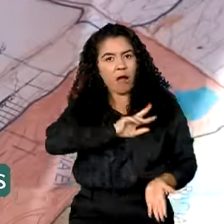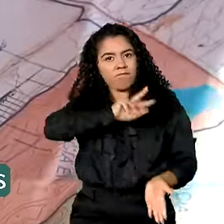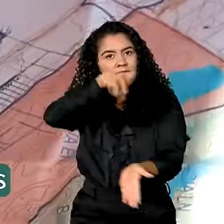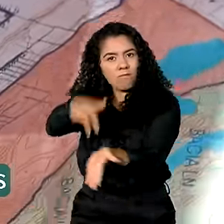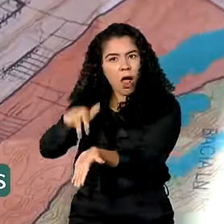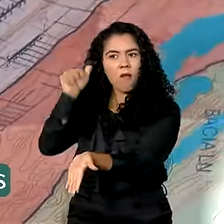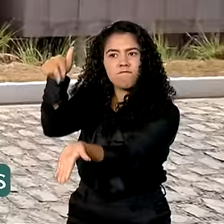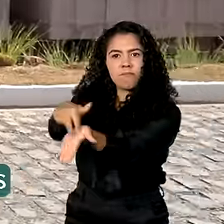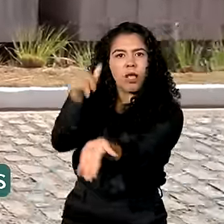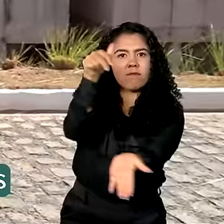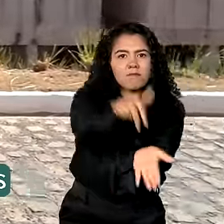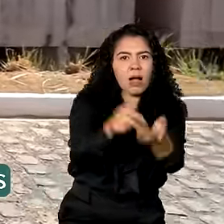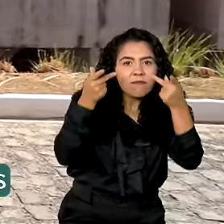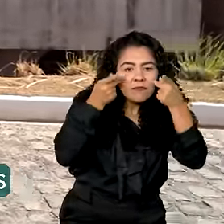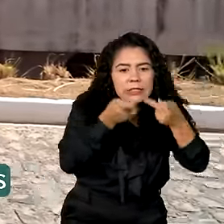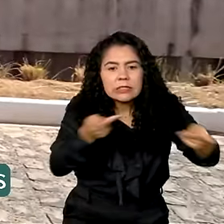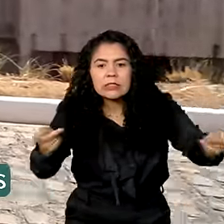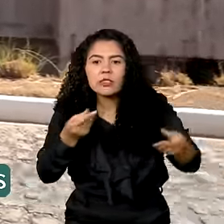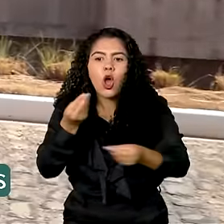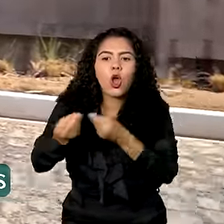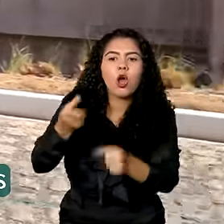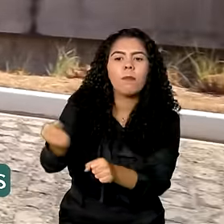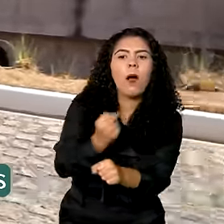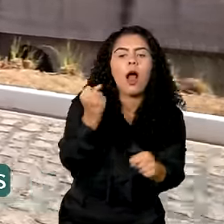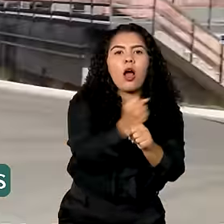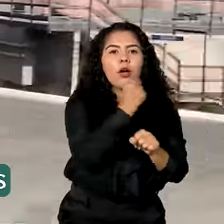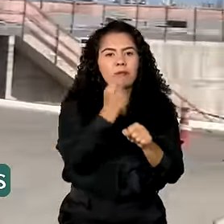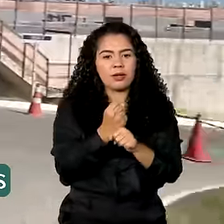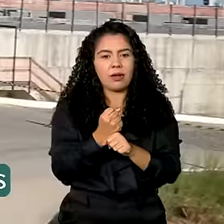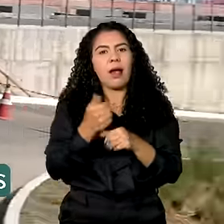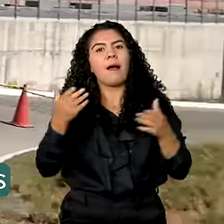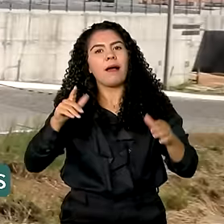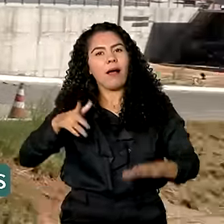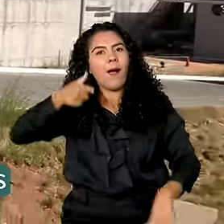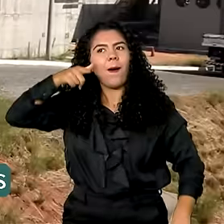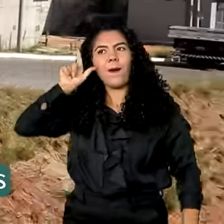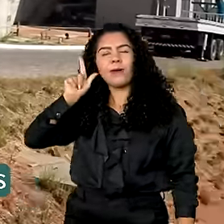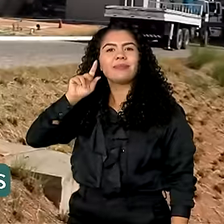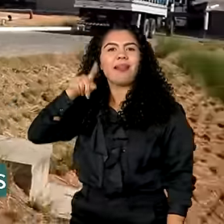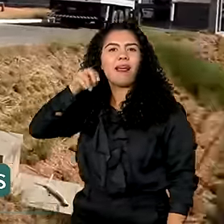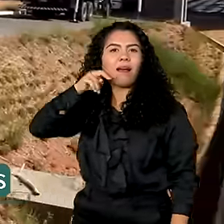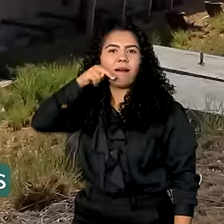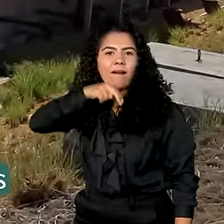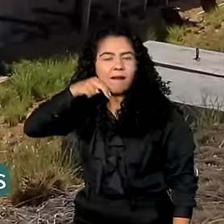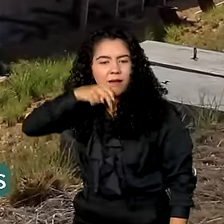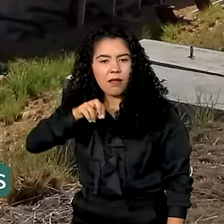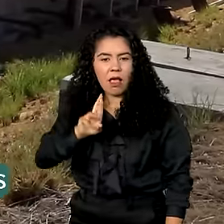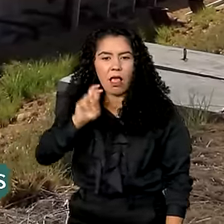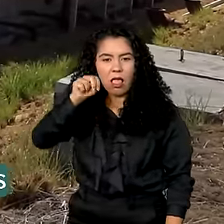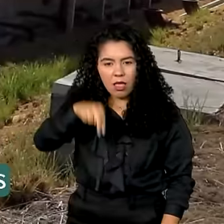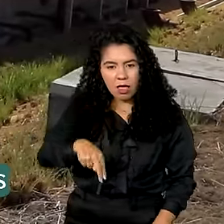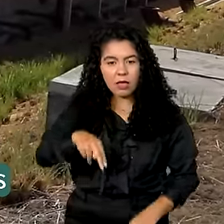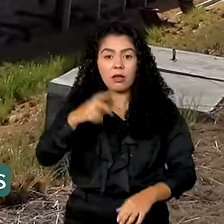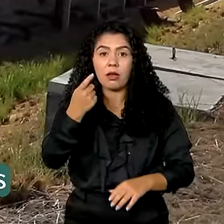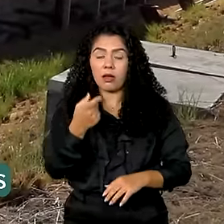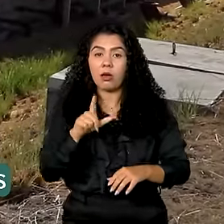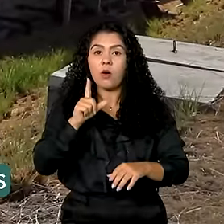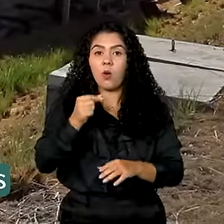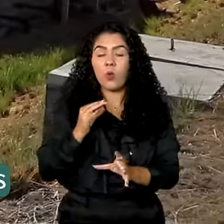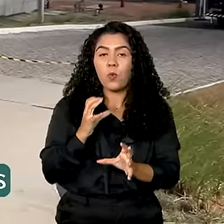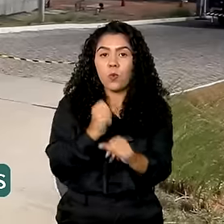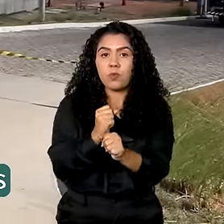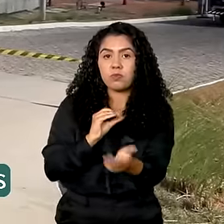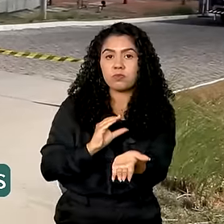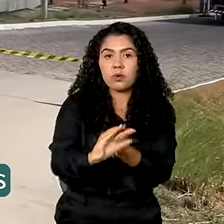estados e nesta terça-feira foi a vez do Rio Grande do Norte. No estado, o investimento previsto pelo novo PAC é de